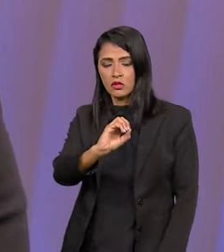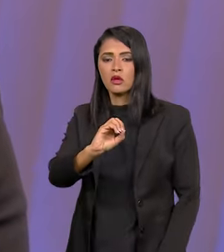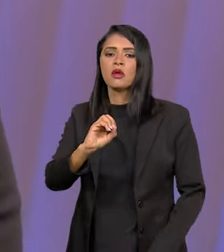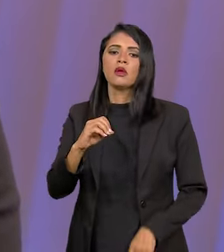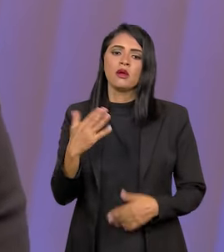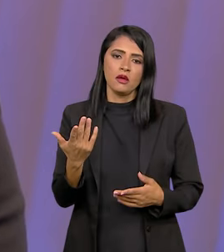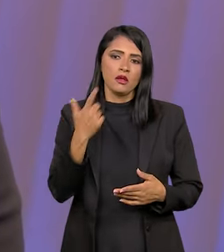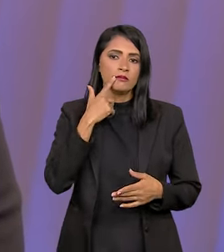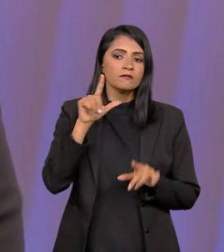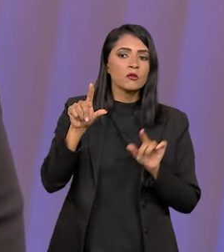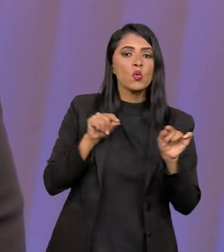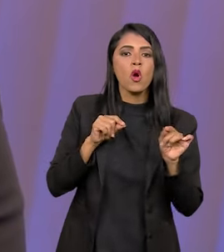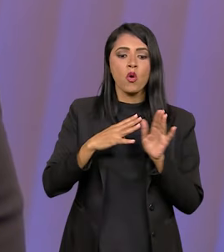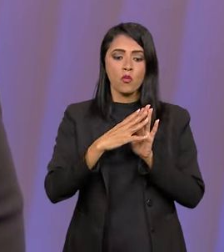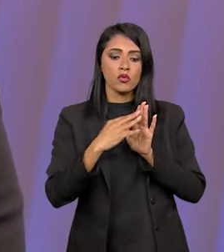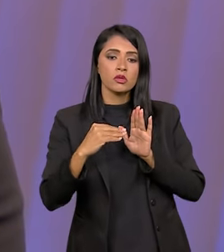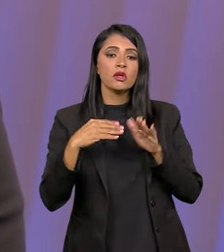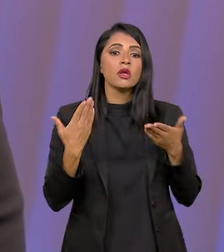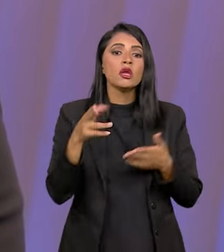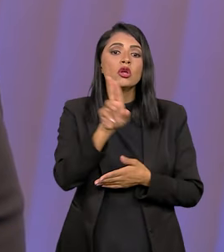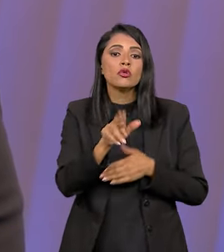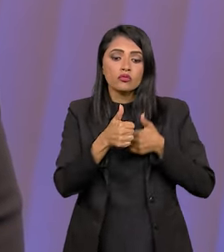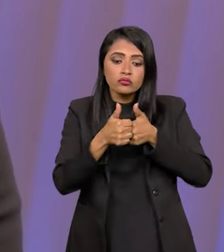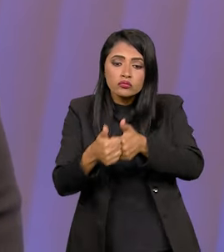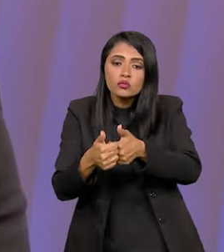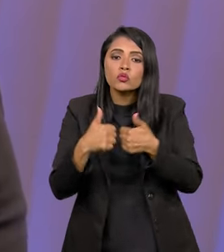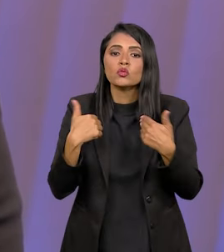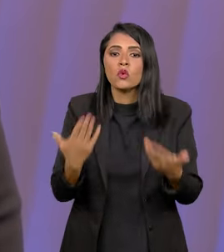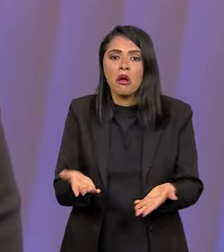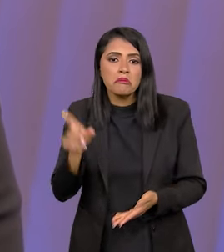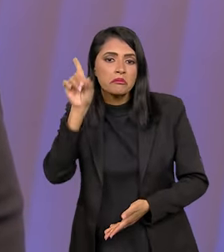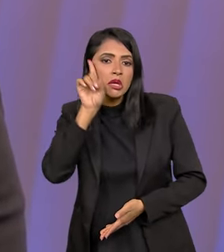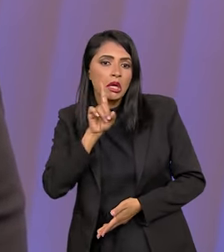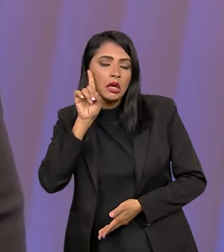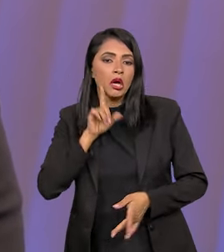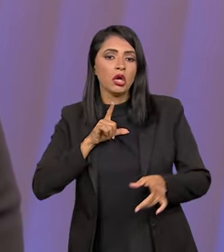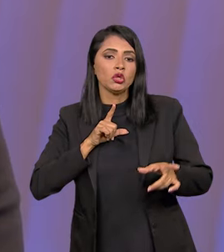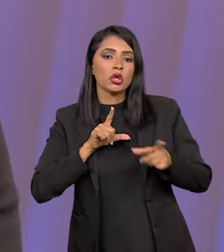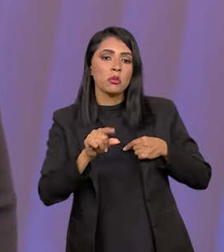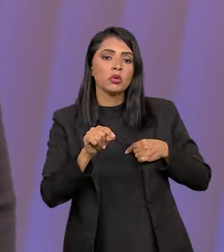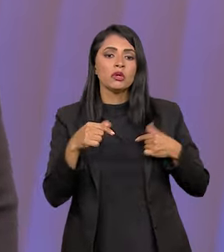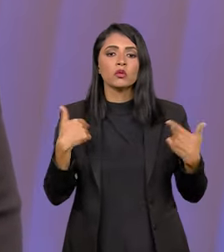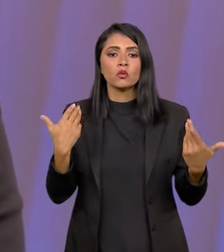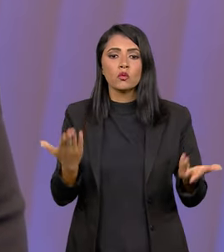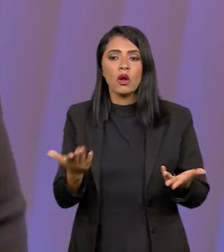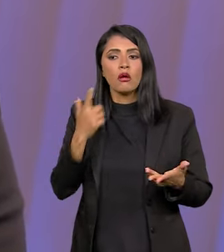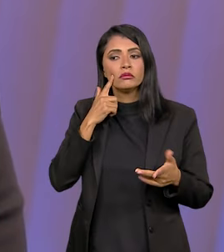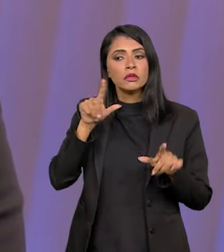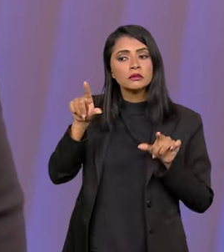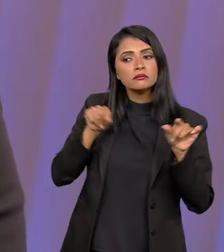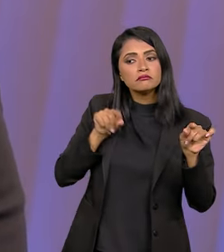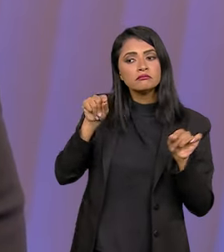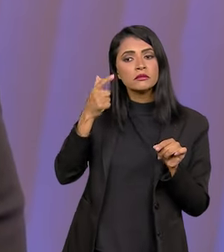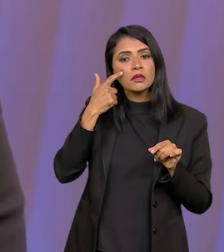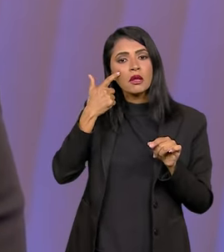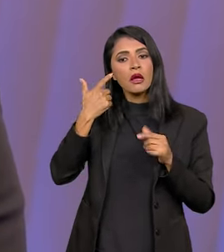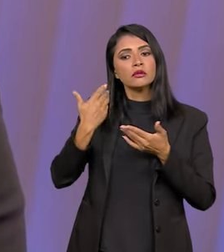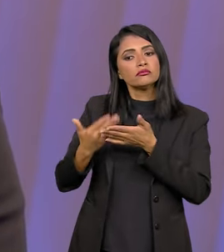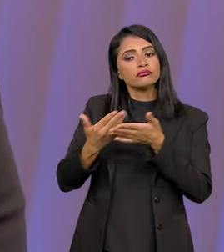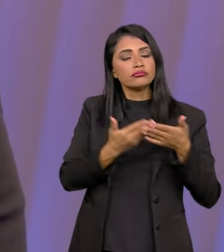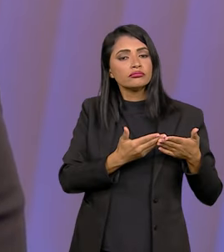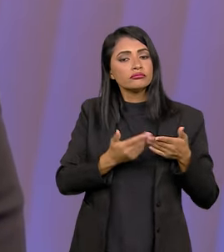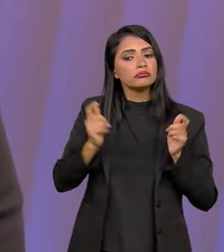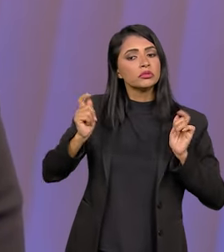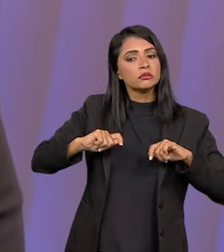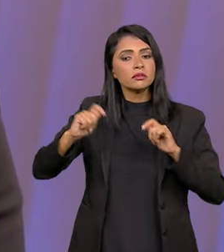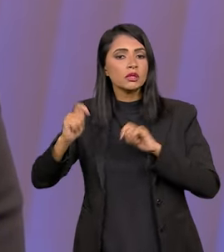.0, ainda tem essa definição de modelo, qual modelo a gente vai seguir, o senhor americano, o senhor japonês, enfim, tem essa definição para